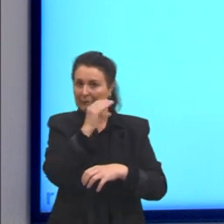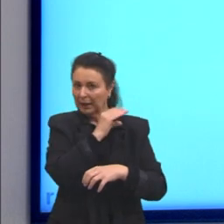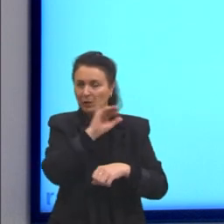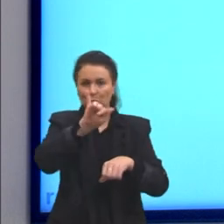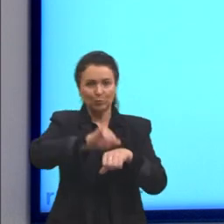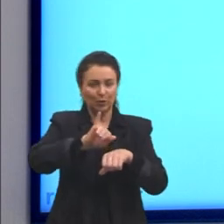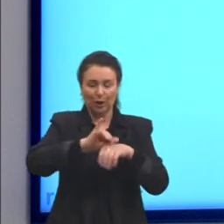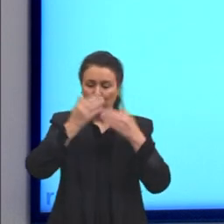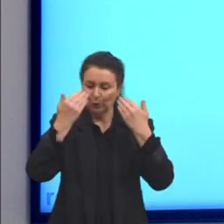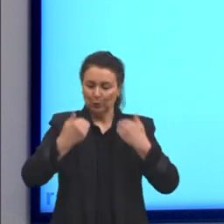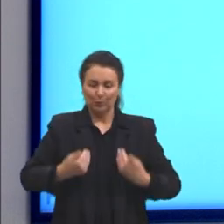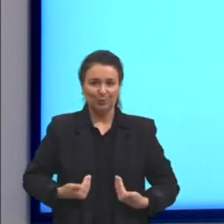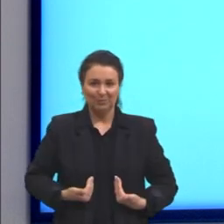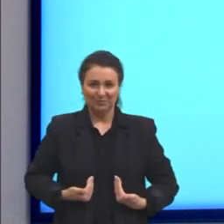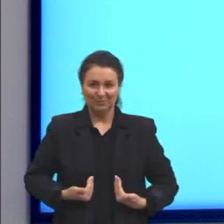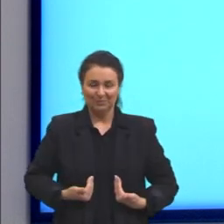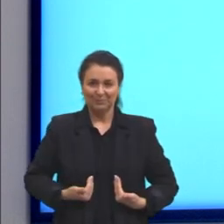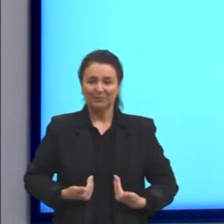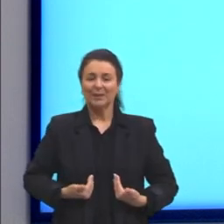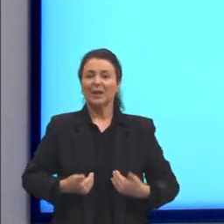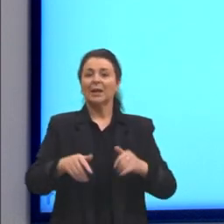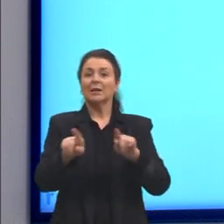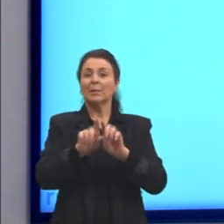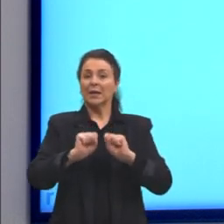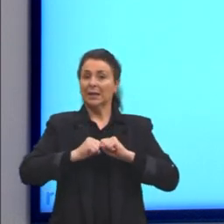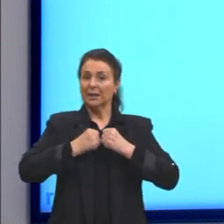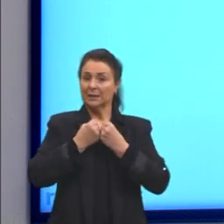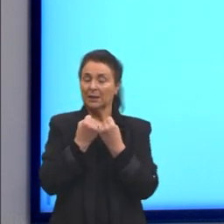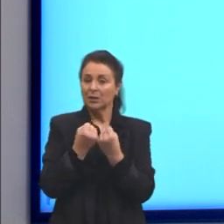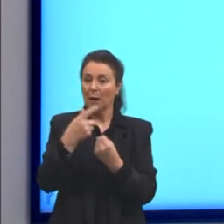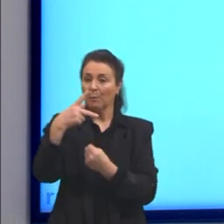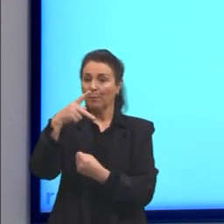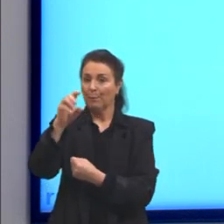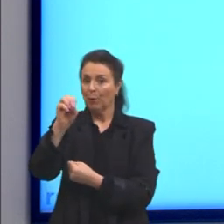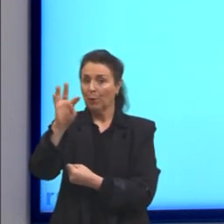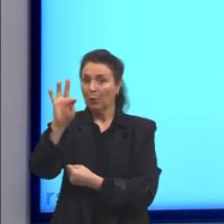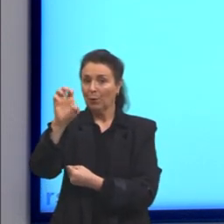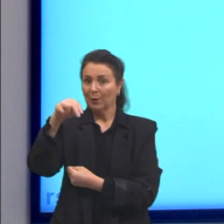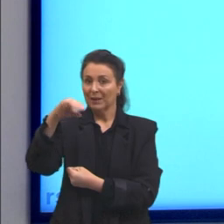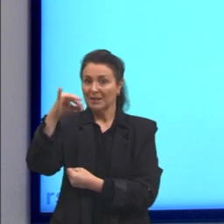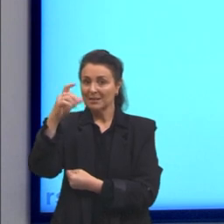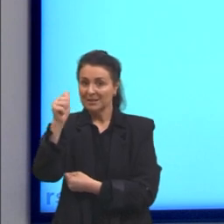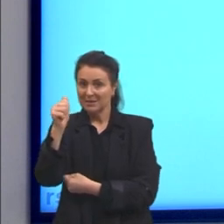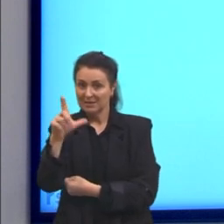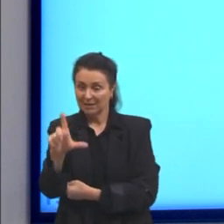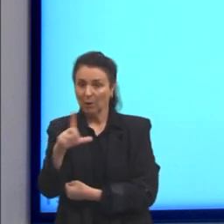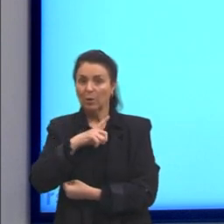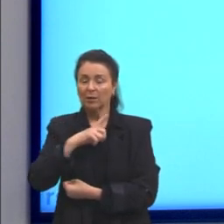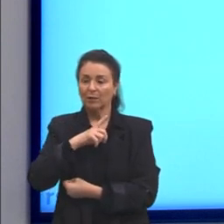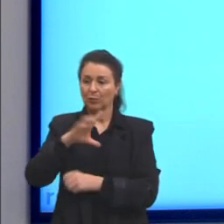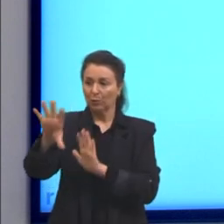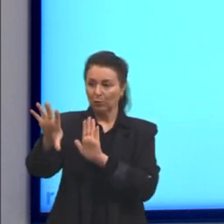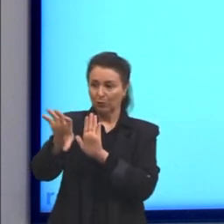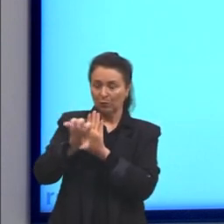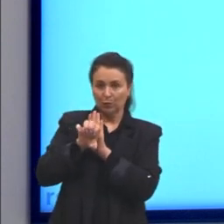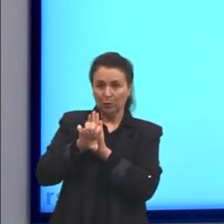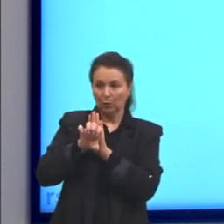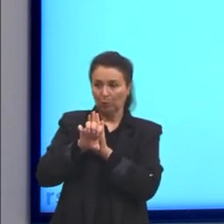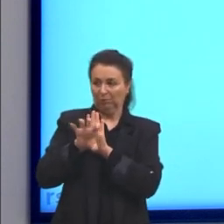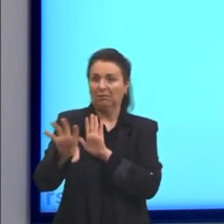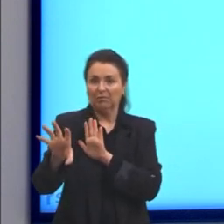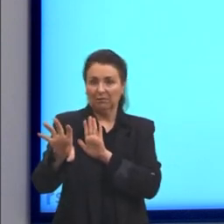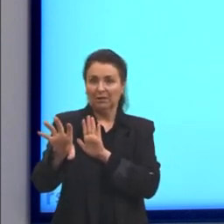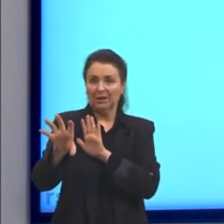moléculas agitadas. Energia potencial, ela existe devido às forças de atração ou repulsão entre essas